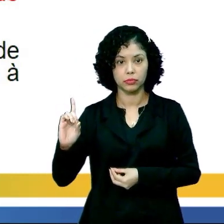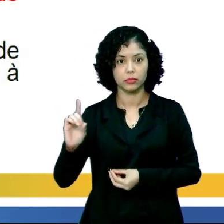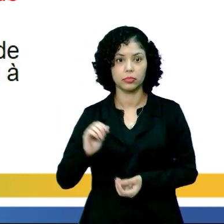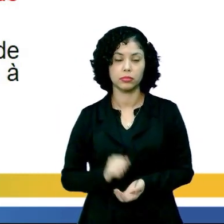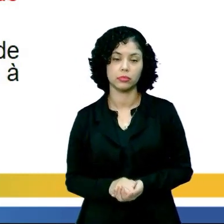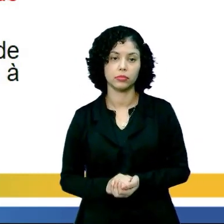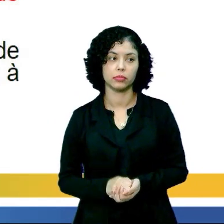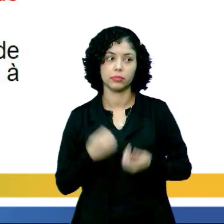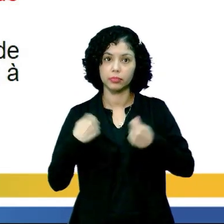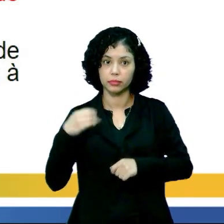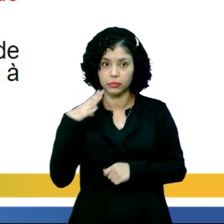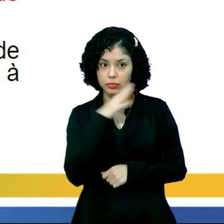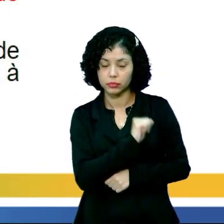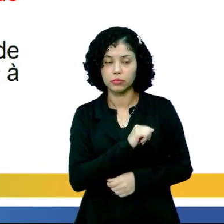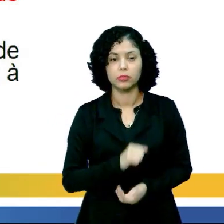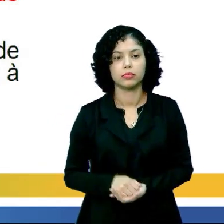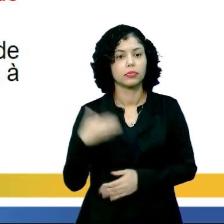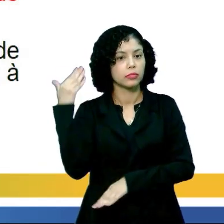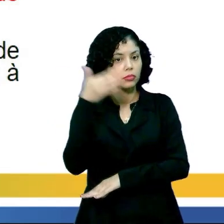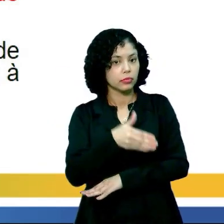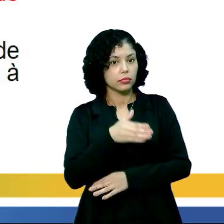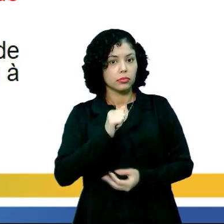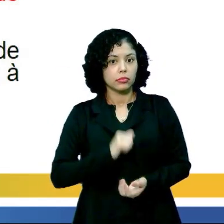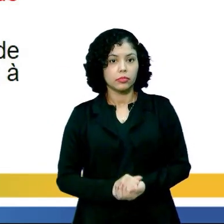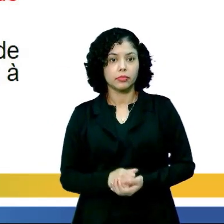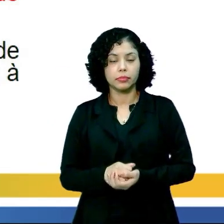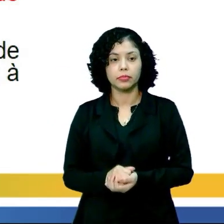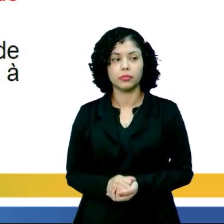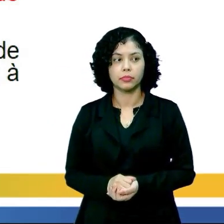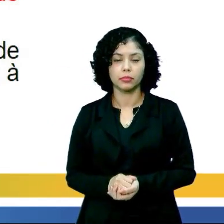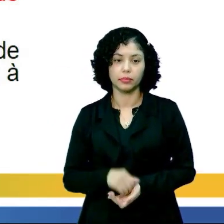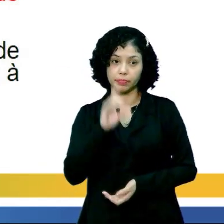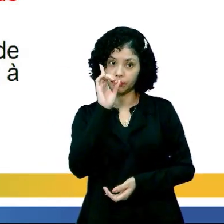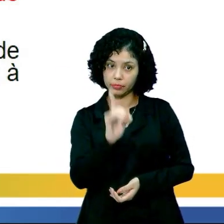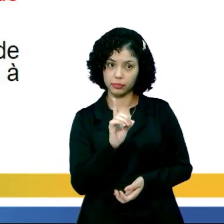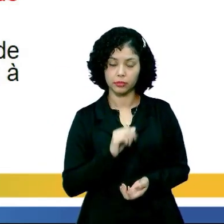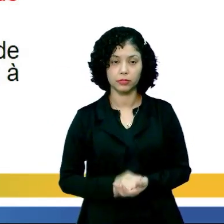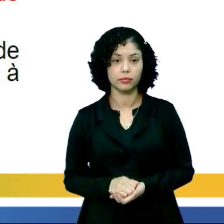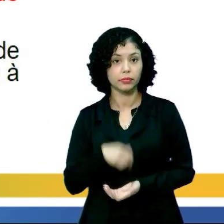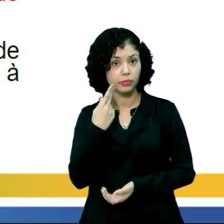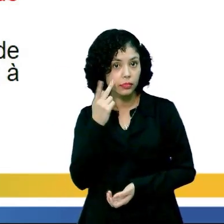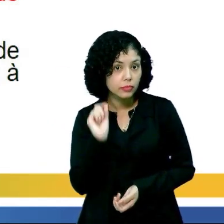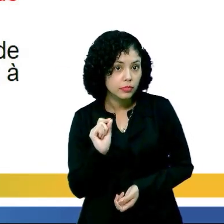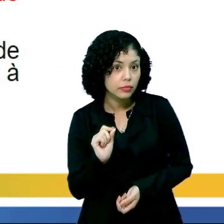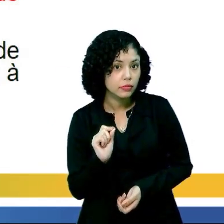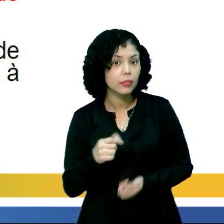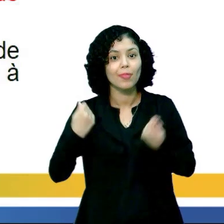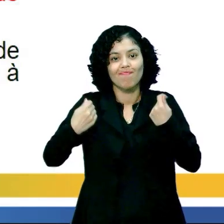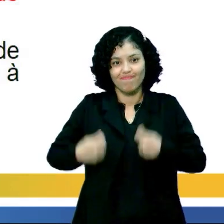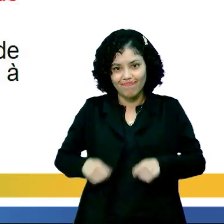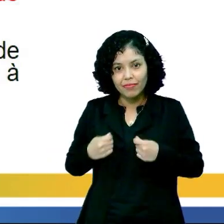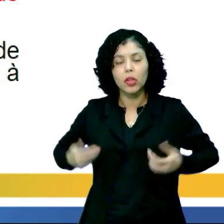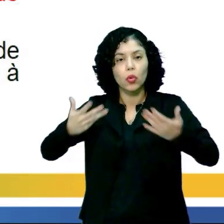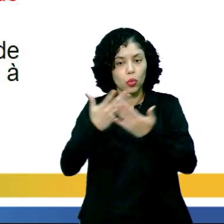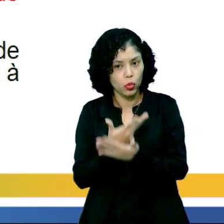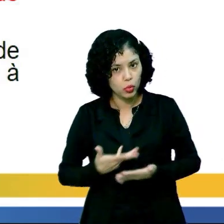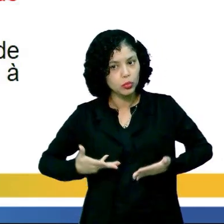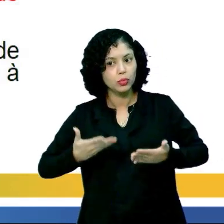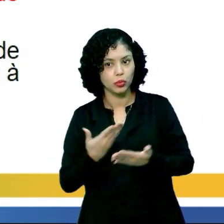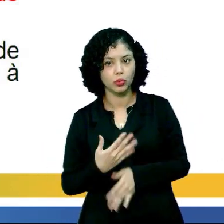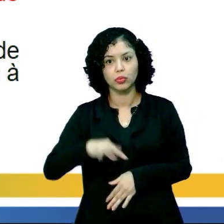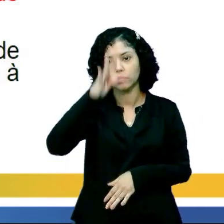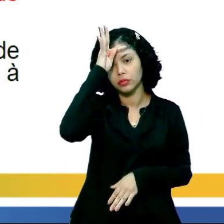letra D. A gente precisa ser rápido, Então, vamos direto para o gabarito. A letra D, que diz que há uma necessidade de